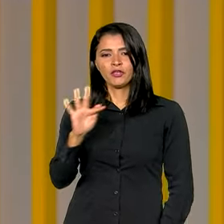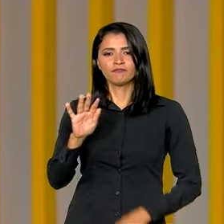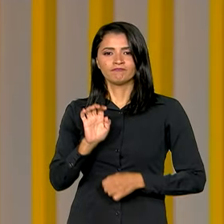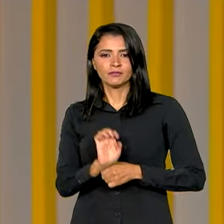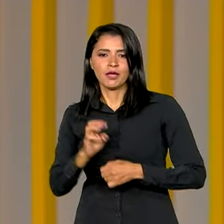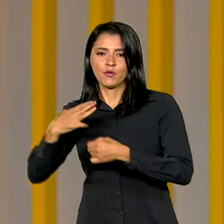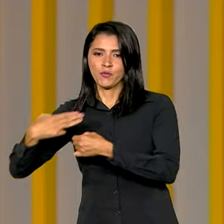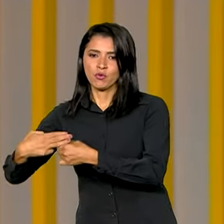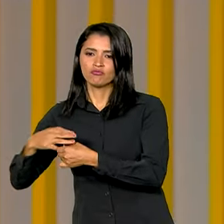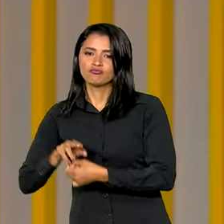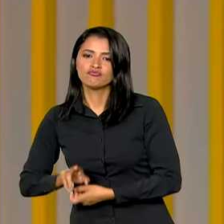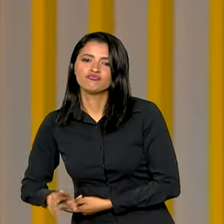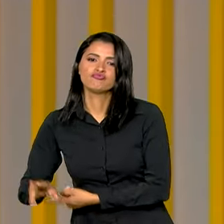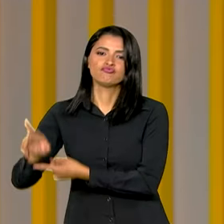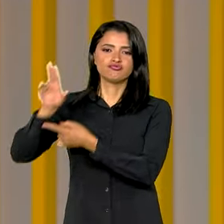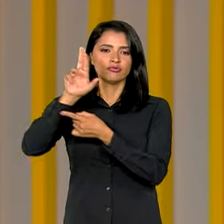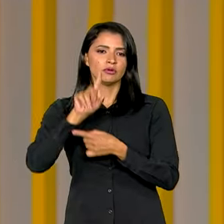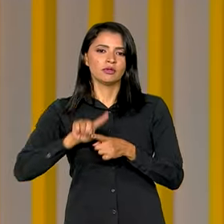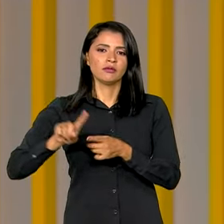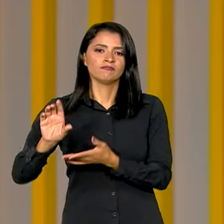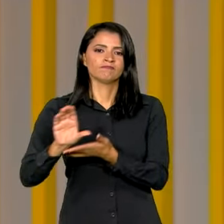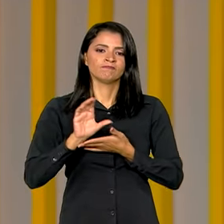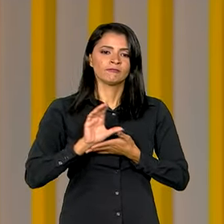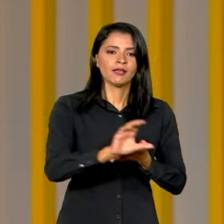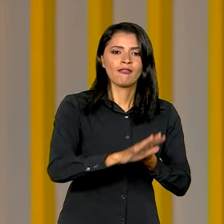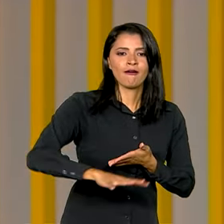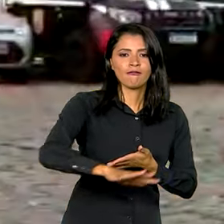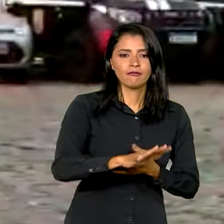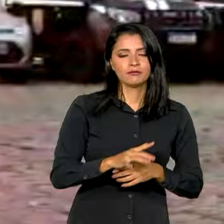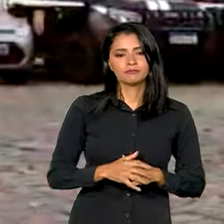municípios, além de investimentos no setor.